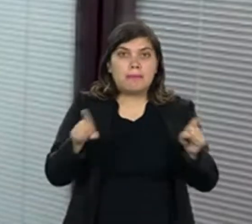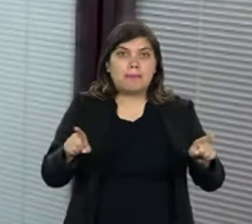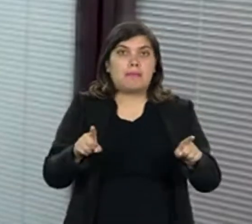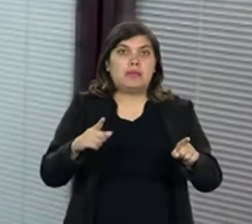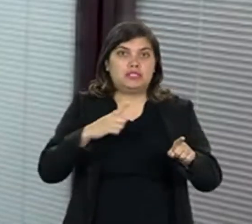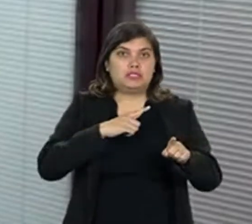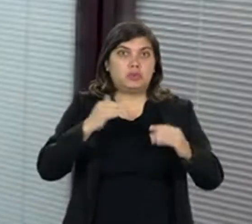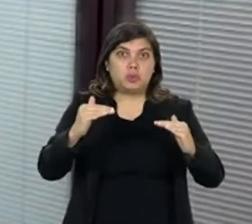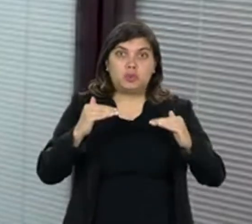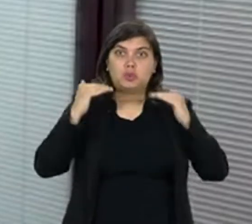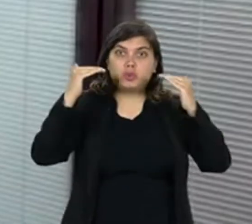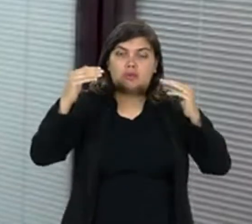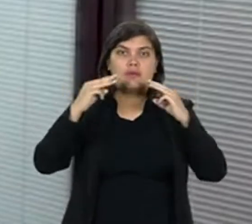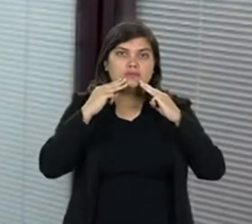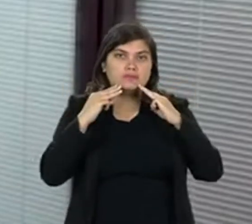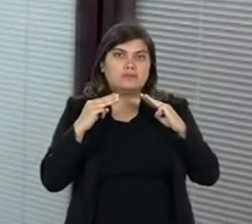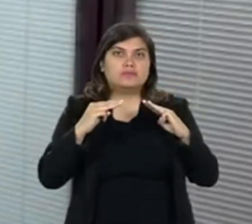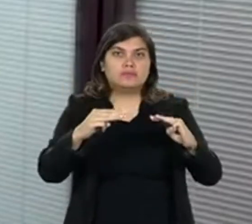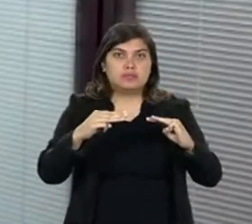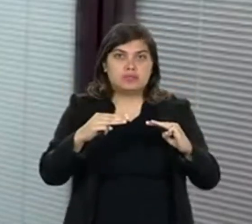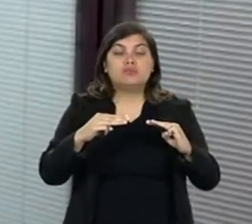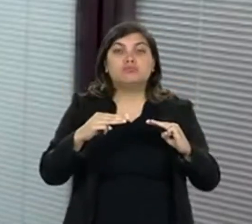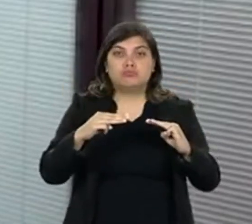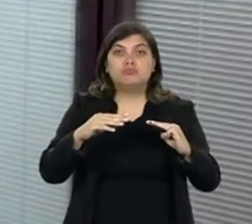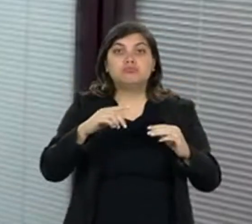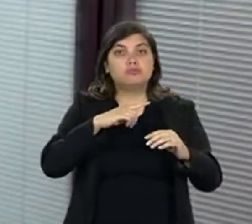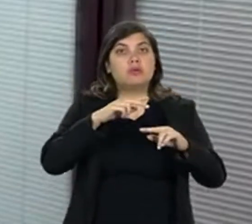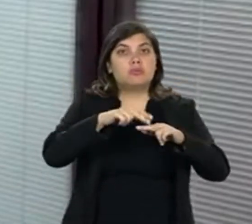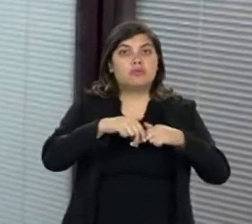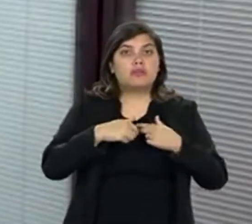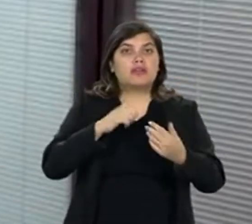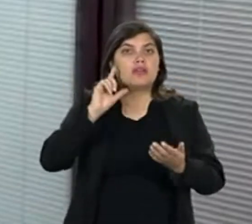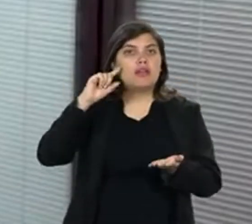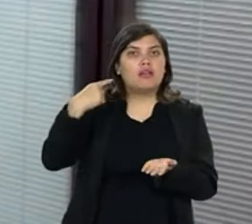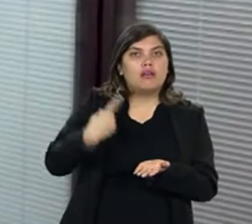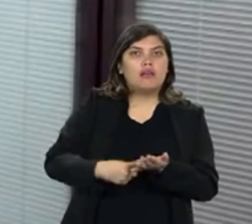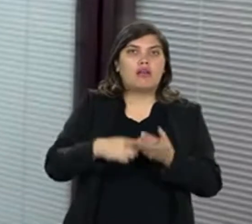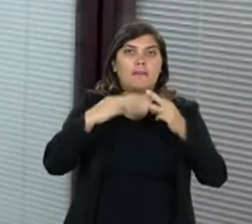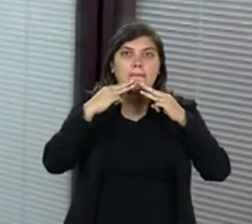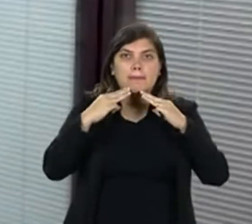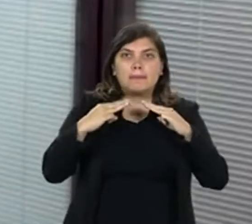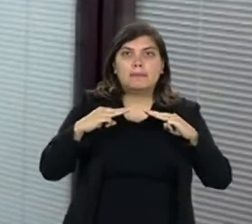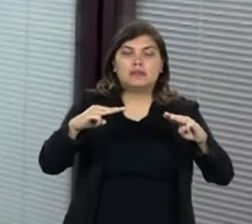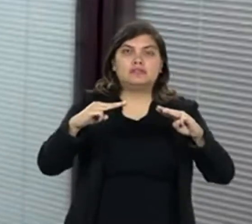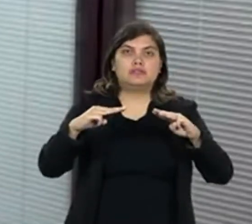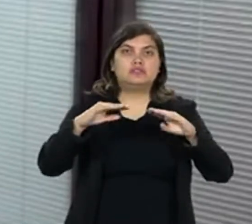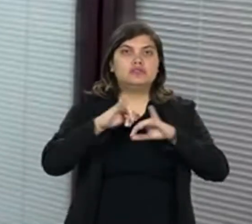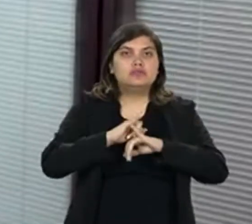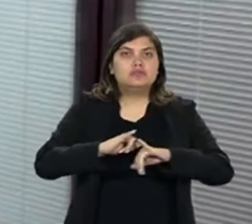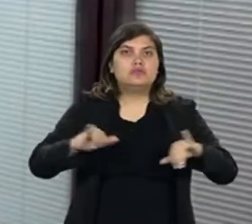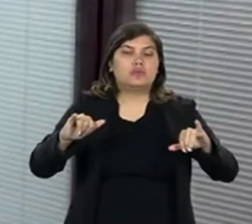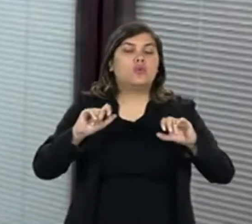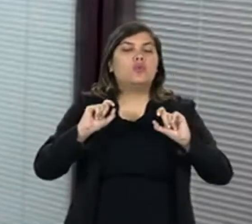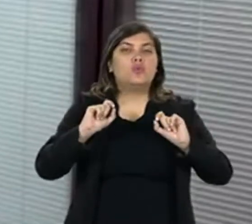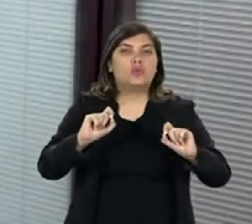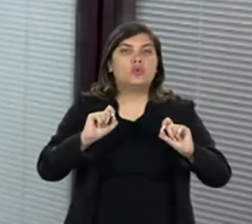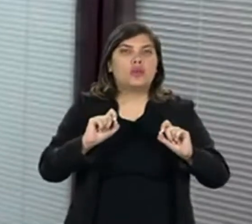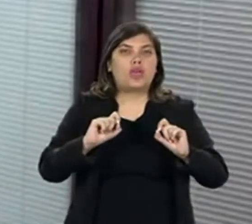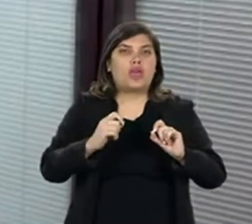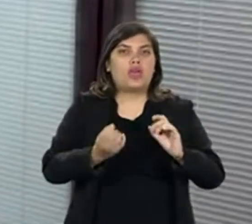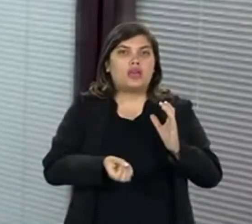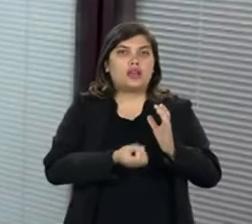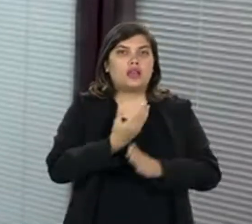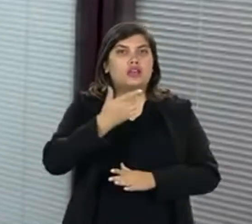mas como uma gigante do ponto de vista da missão. Ela veio para cumprir a missão de praticamente